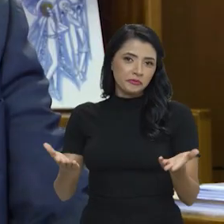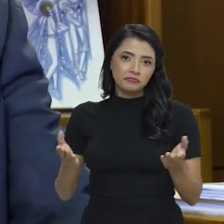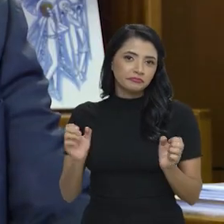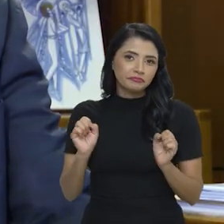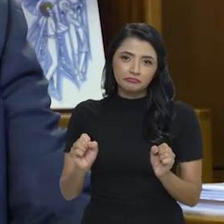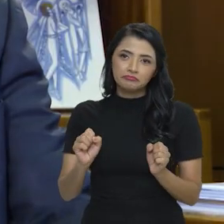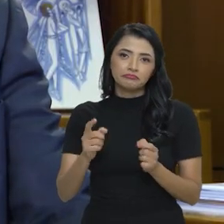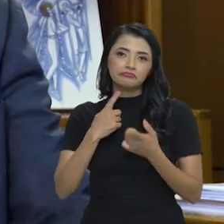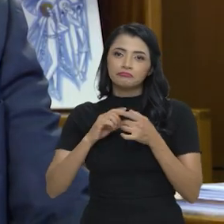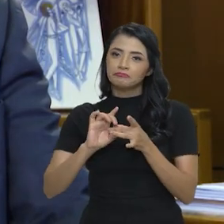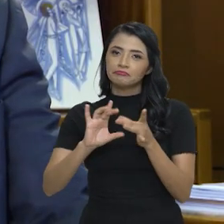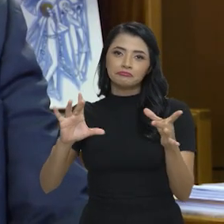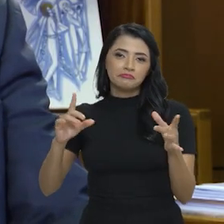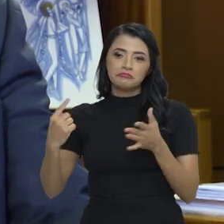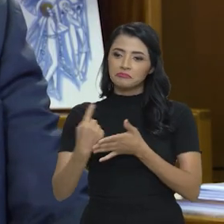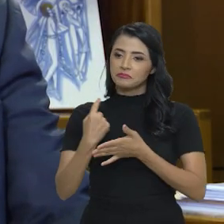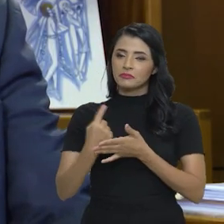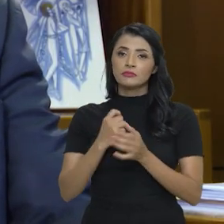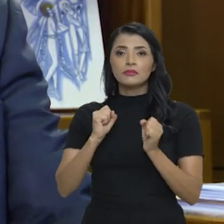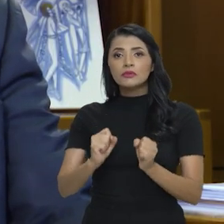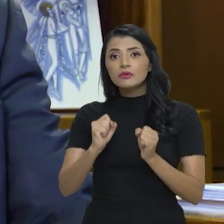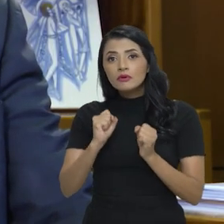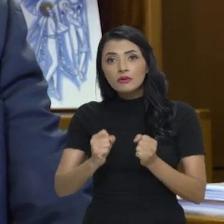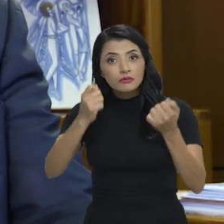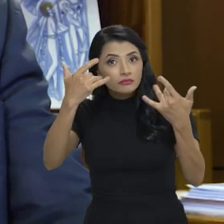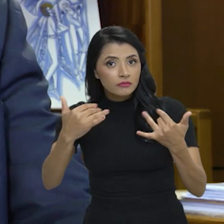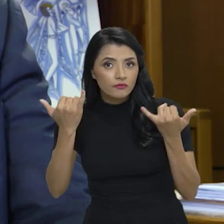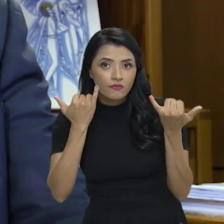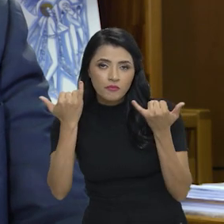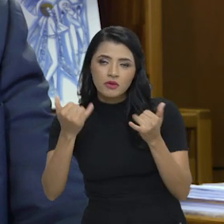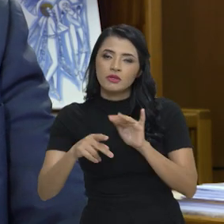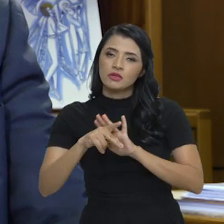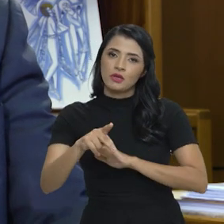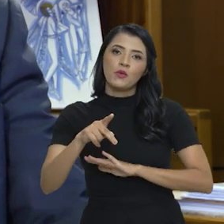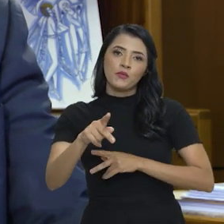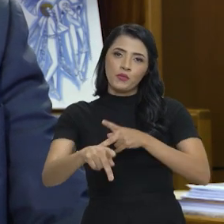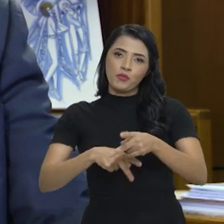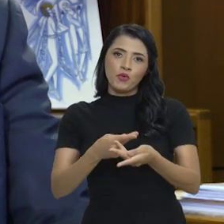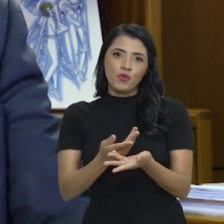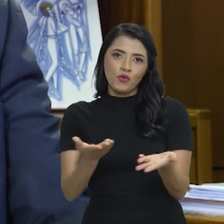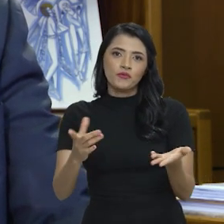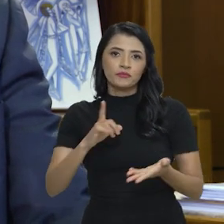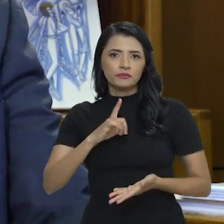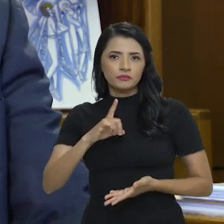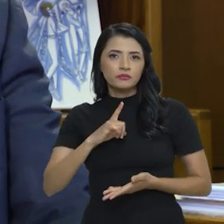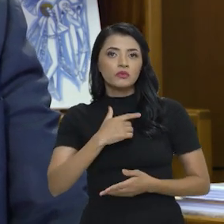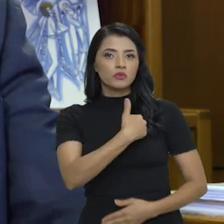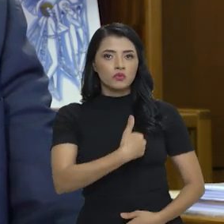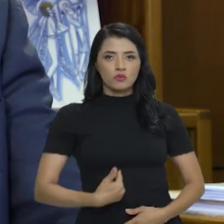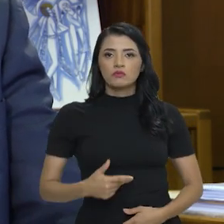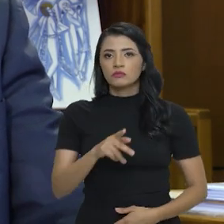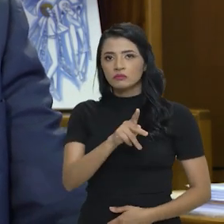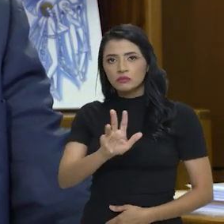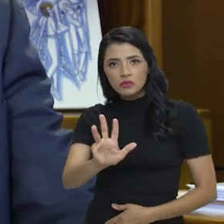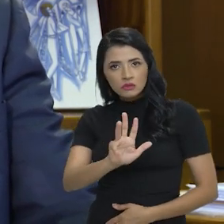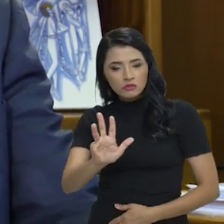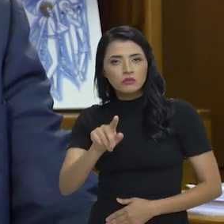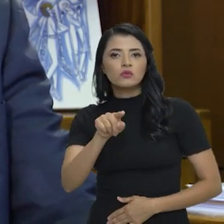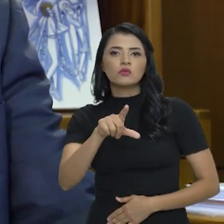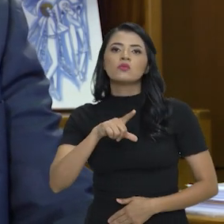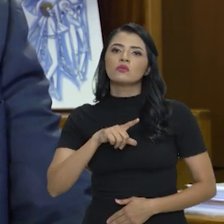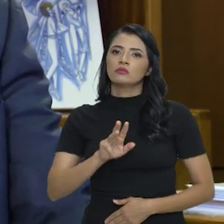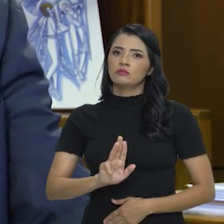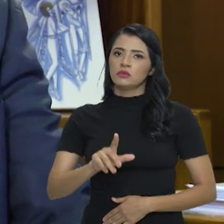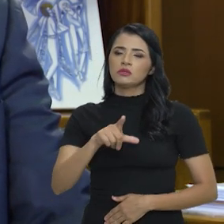para o que desejarem perguntar, para a gente trazer informações para o nosso povo. O governo do presidente Lula,